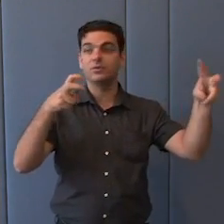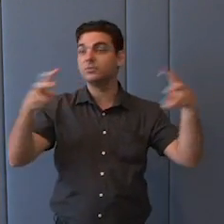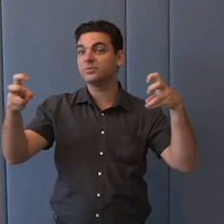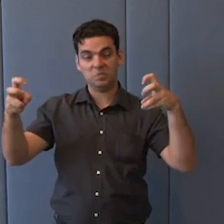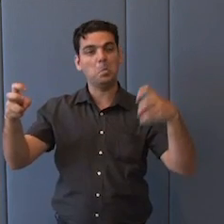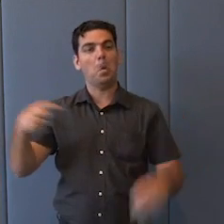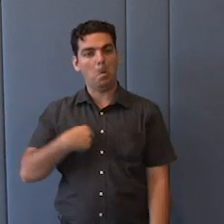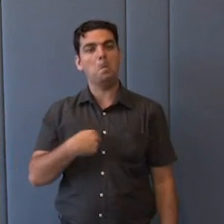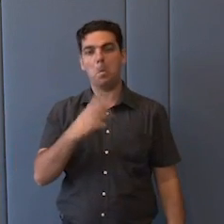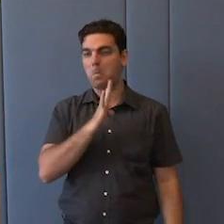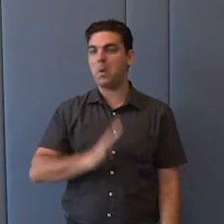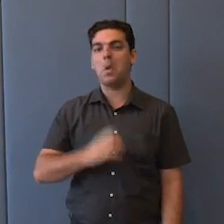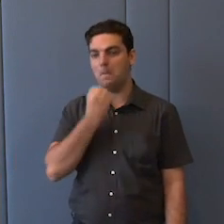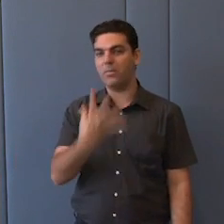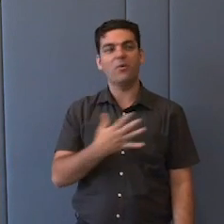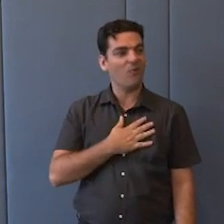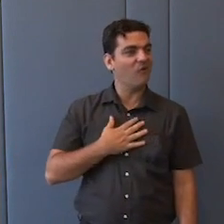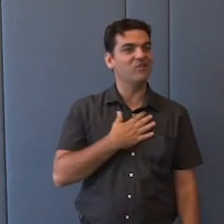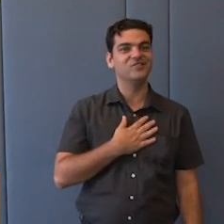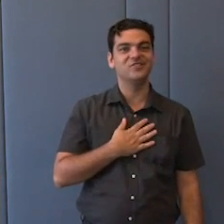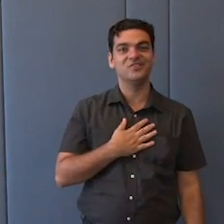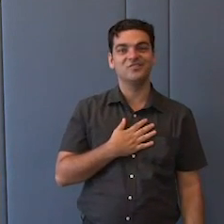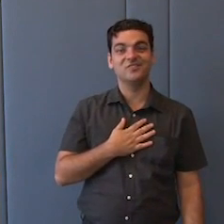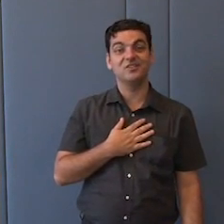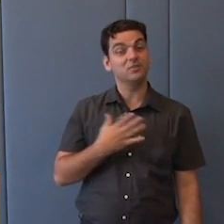mídia tradicional, como você sabe, não é no establishment,